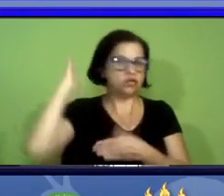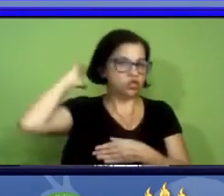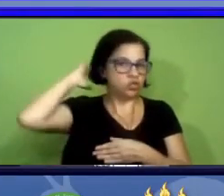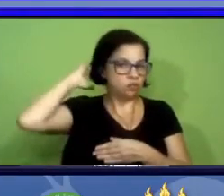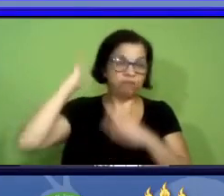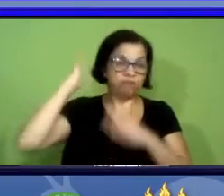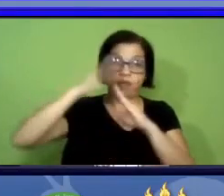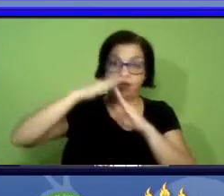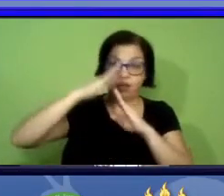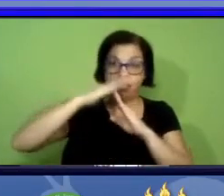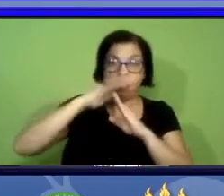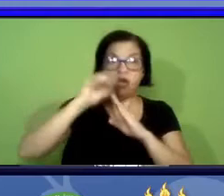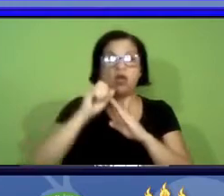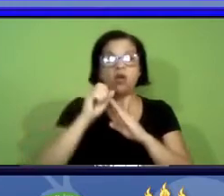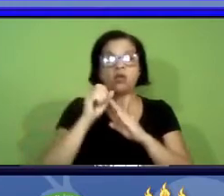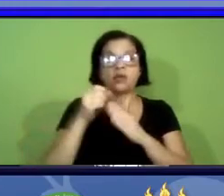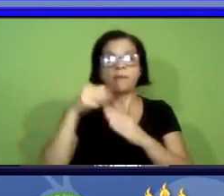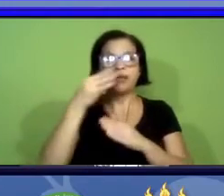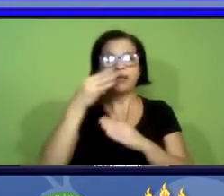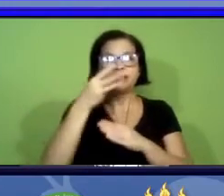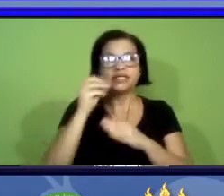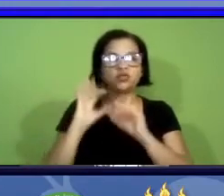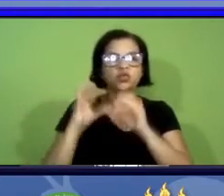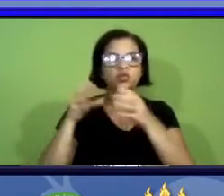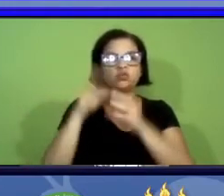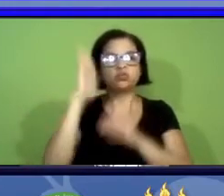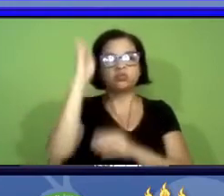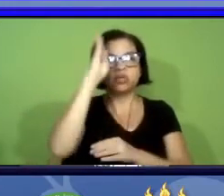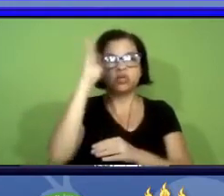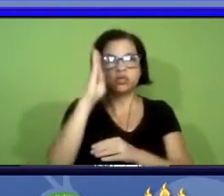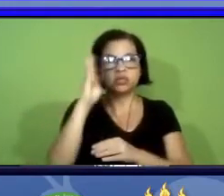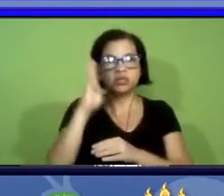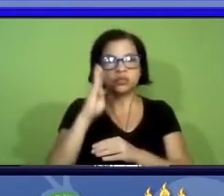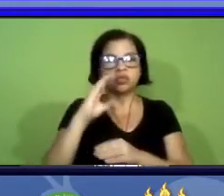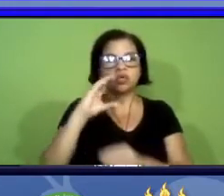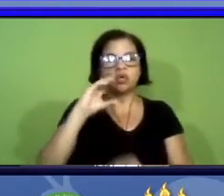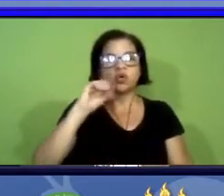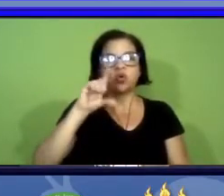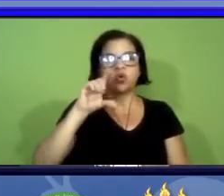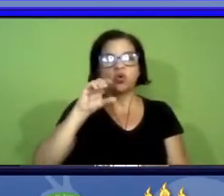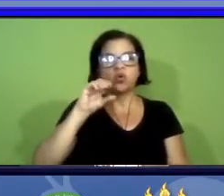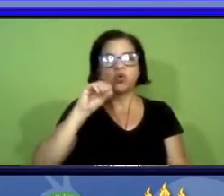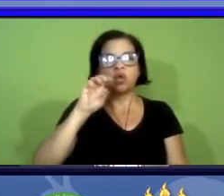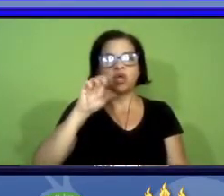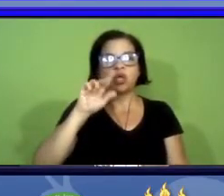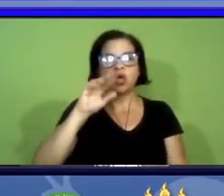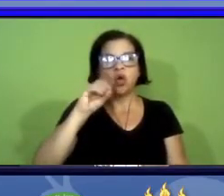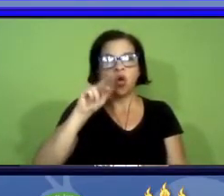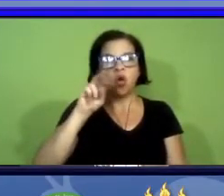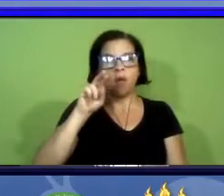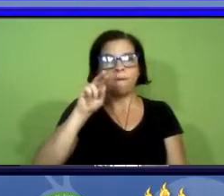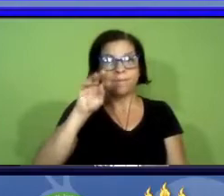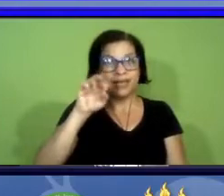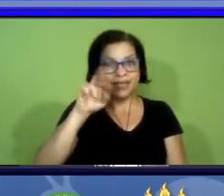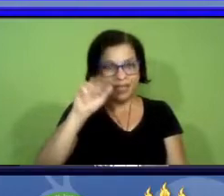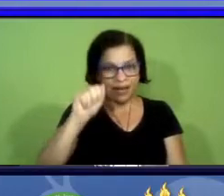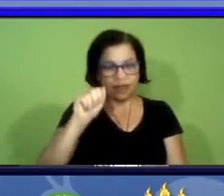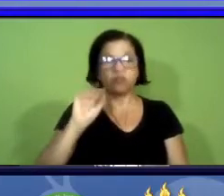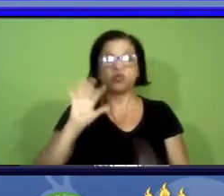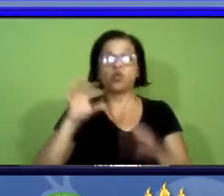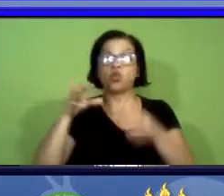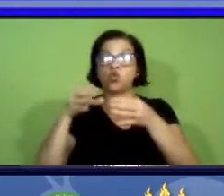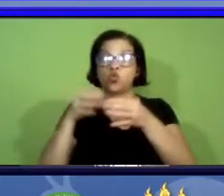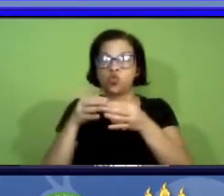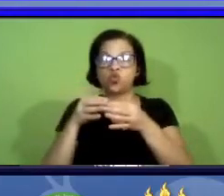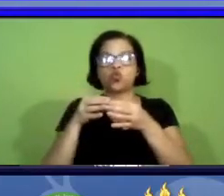imagens de mais de 300 espécies brasileiras de estafilinídeo coleóptera um grupo de desouro ele foi no